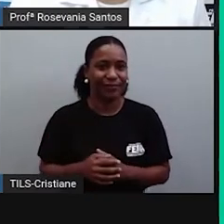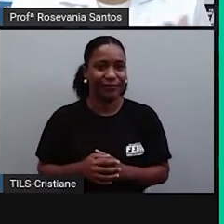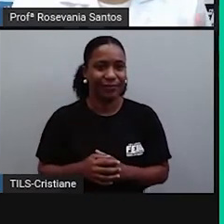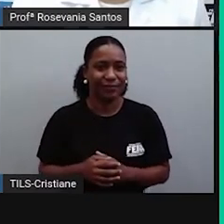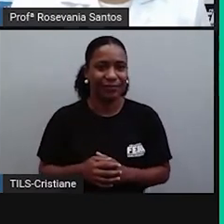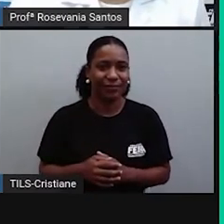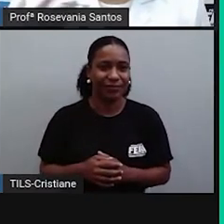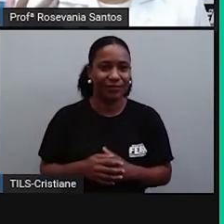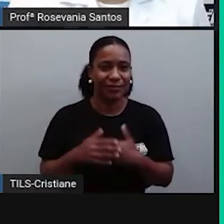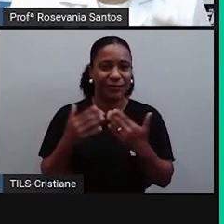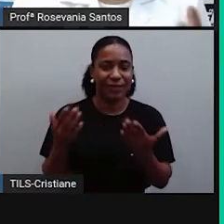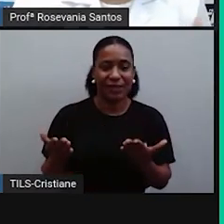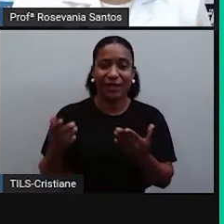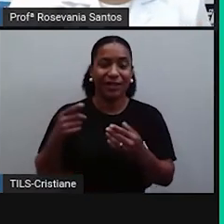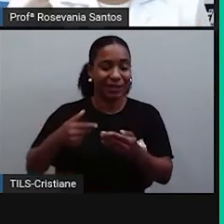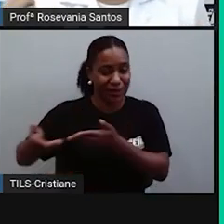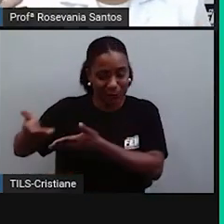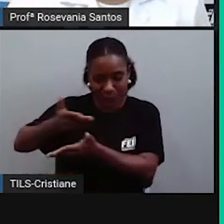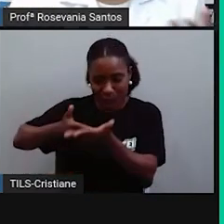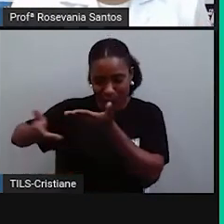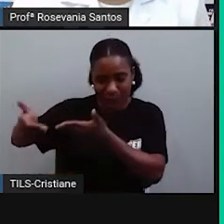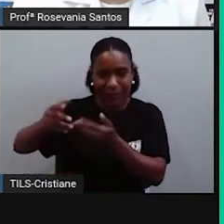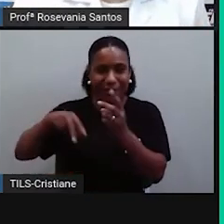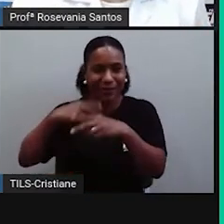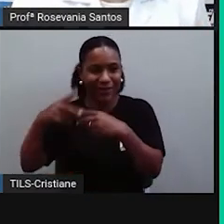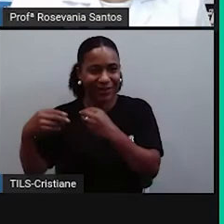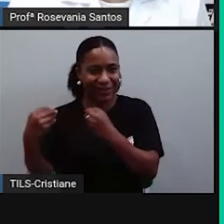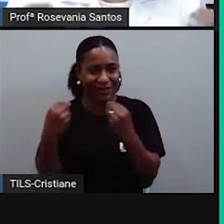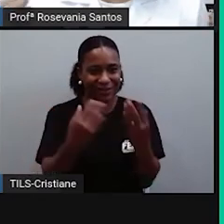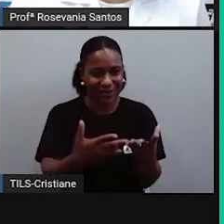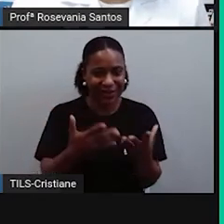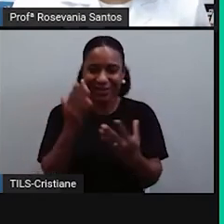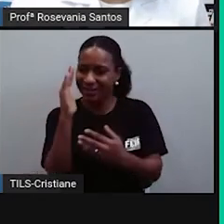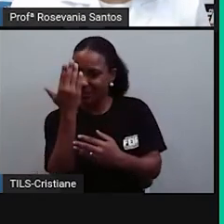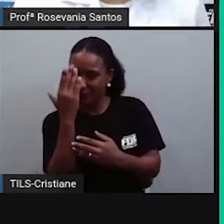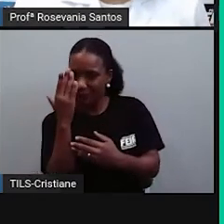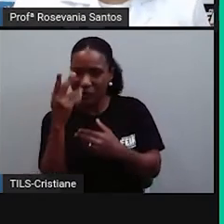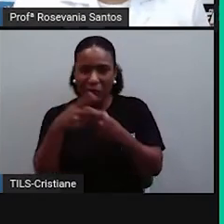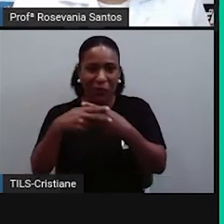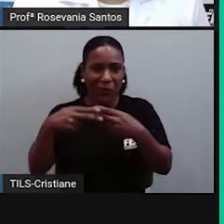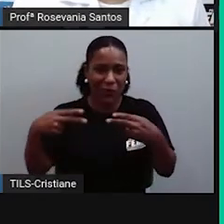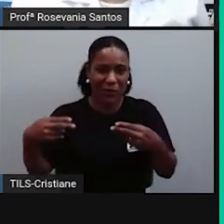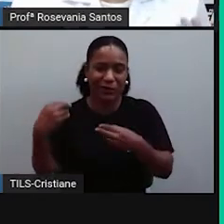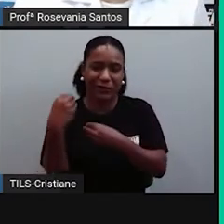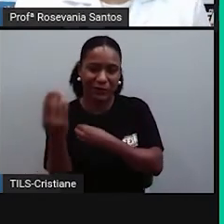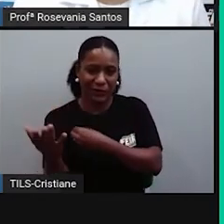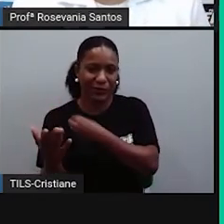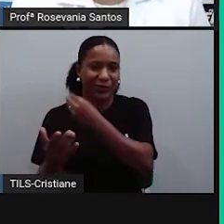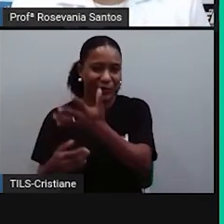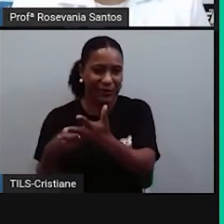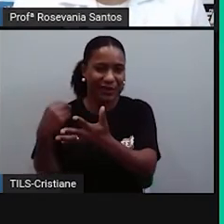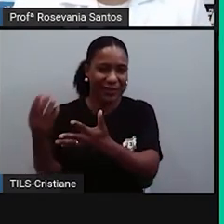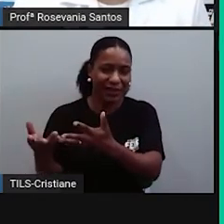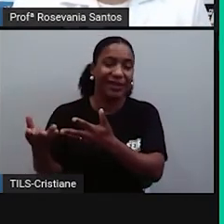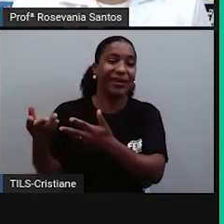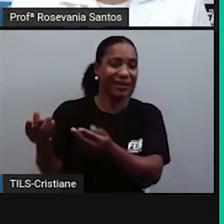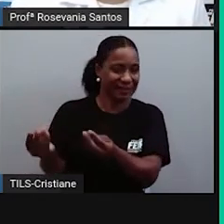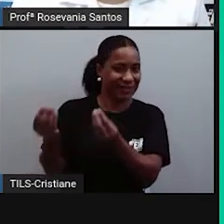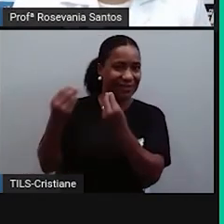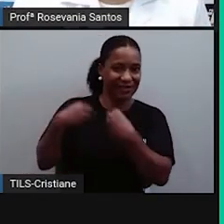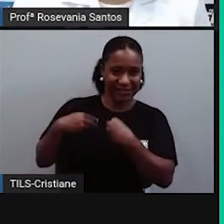De pintas, de espelho, de roupa, de laço, de cor. E vocês, essas coisas que eles tinham, que os índios não possuíam,